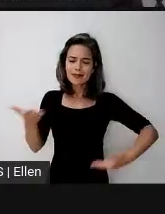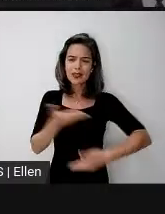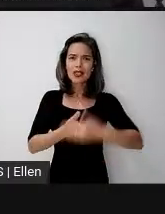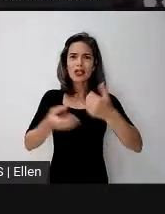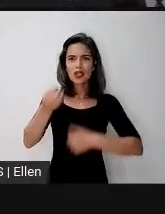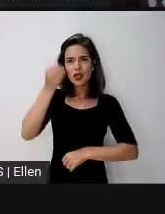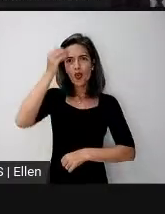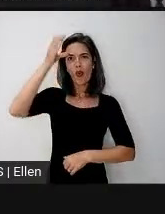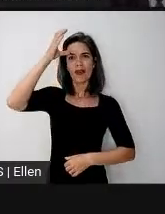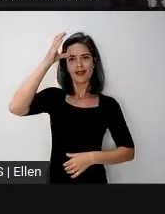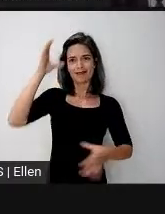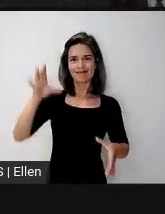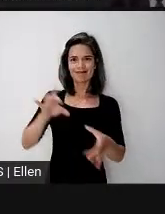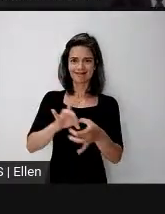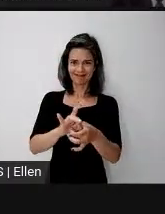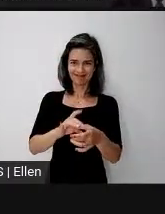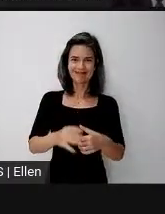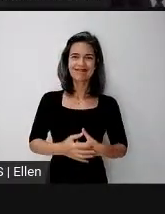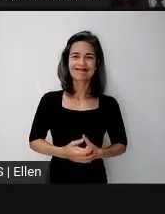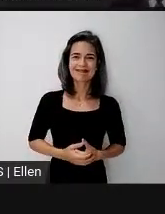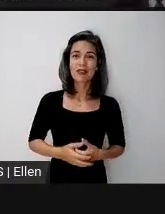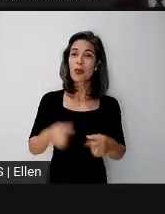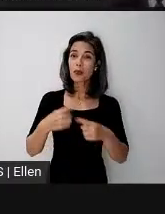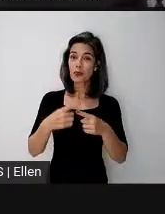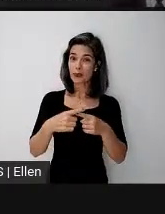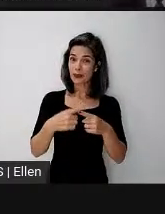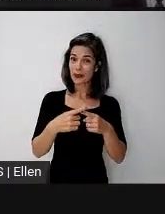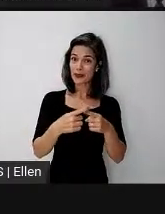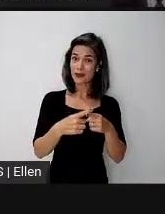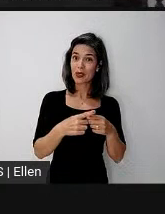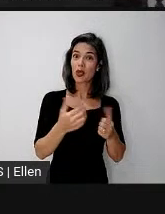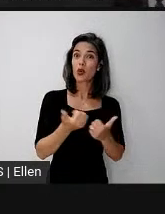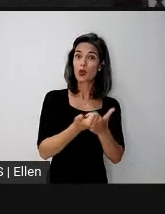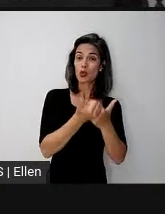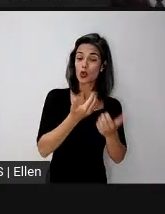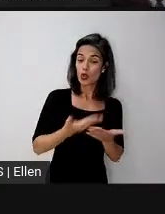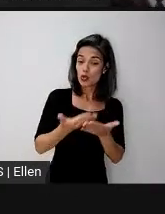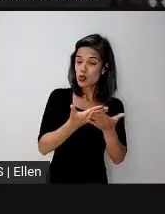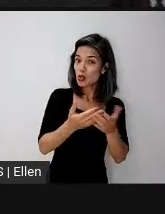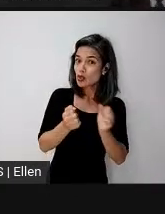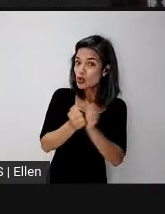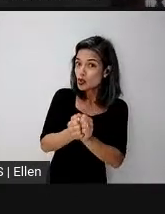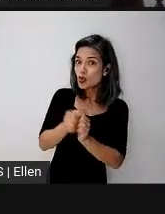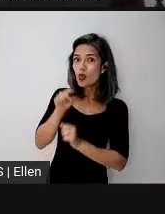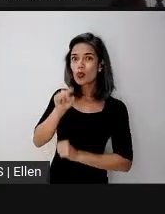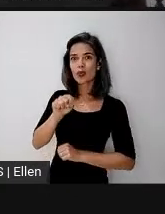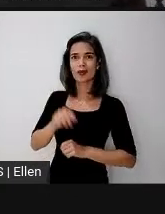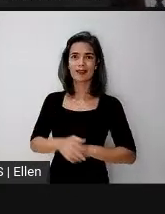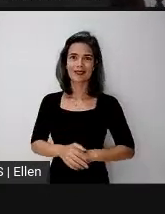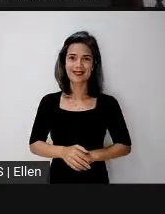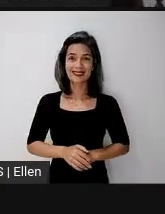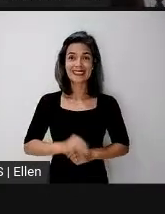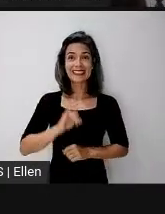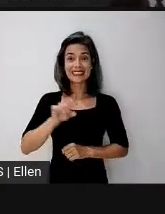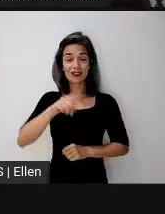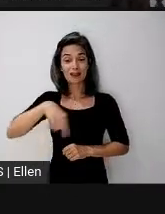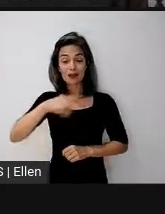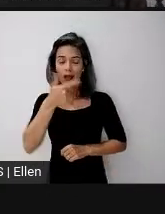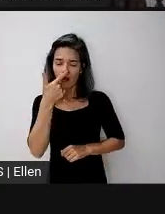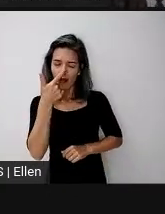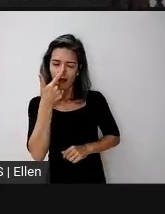conjunto, né? Porque os tutores estão estudando junto com você, então, se vocês estiverem próximos,